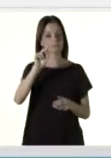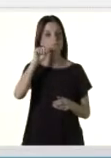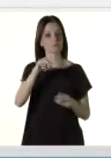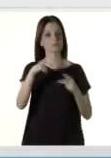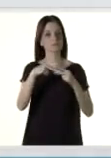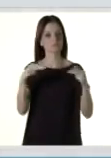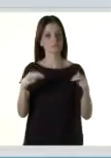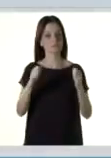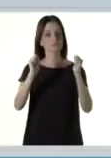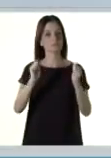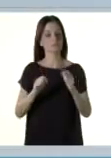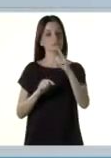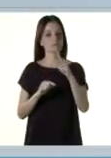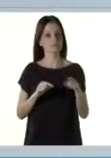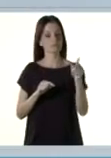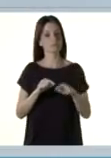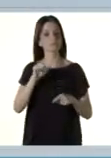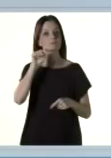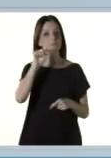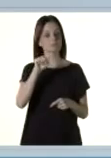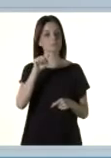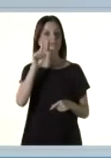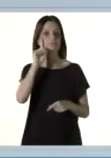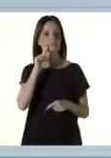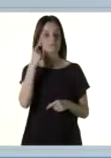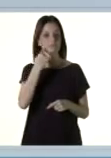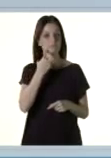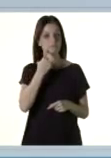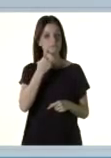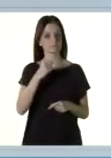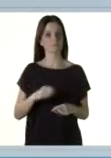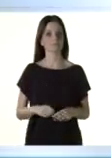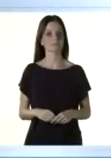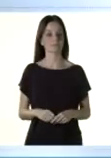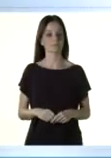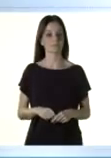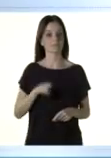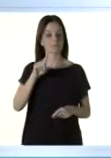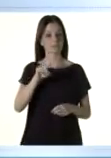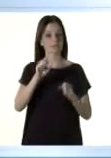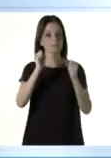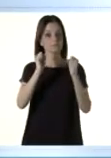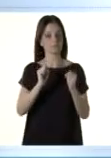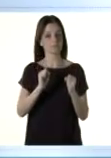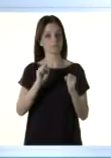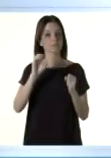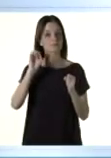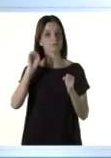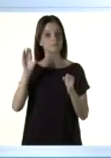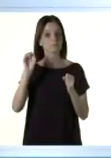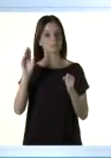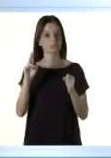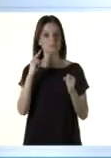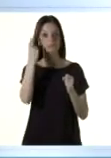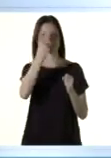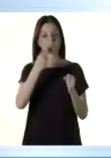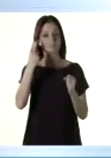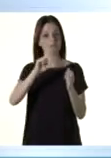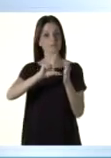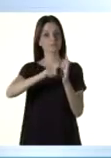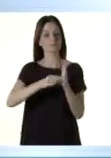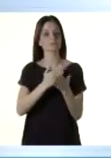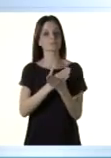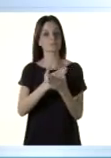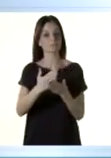uso de qualquer um desses materiais pode causar a sua eliminação do Enem. Você só pode deixar a sala de provas duas